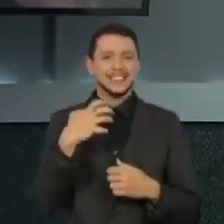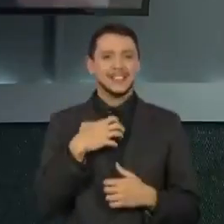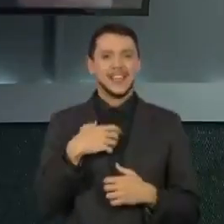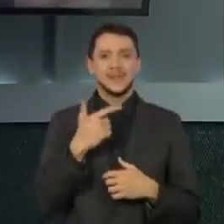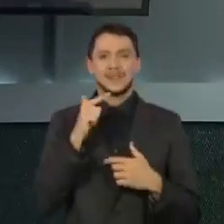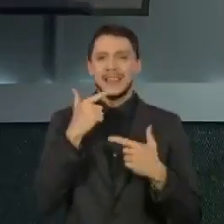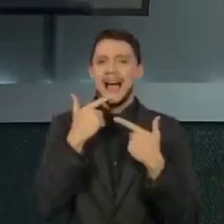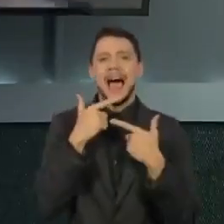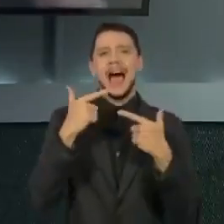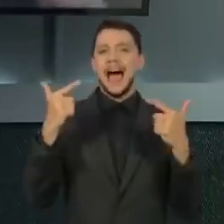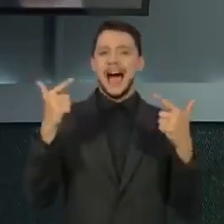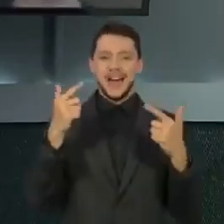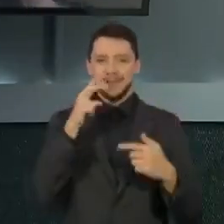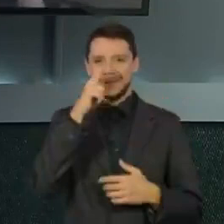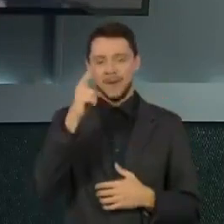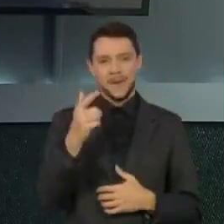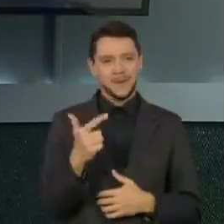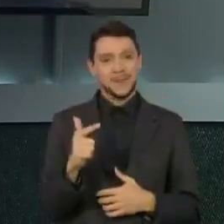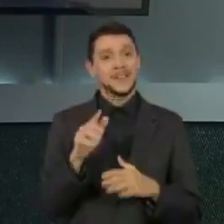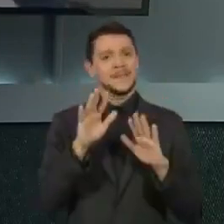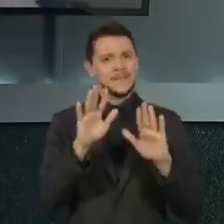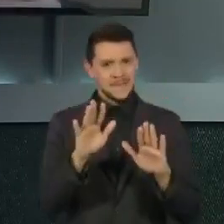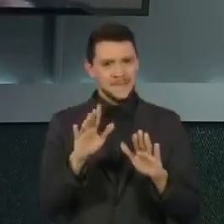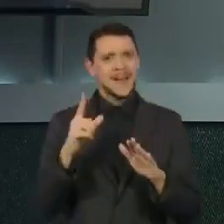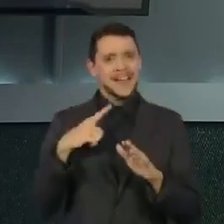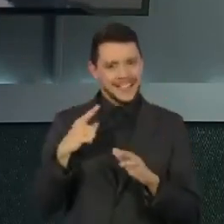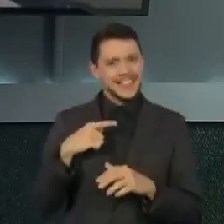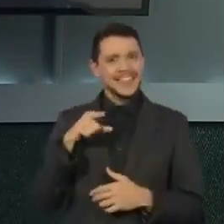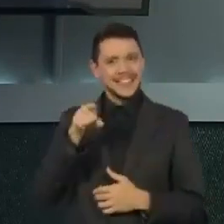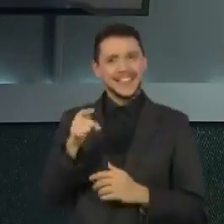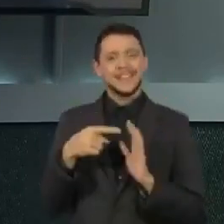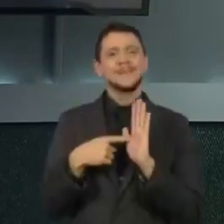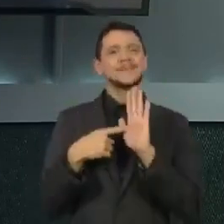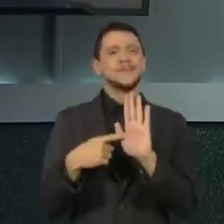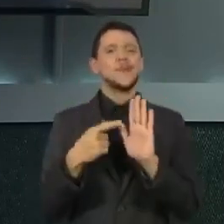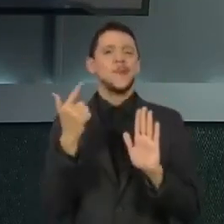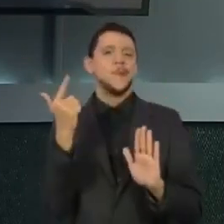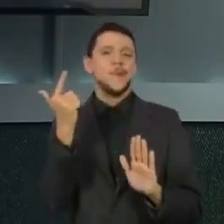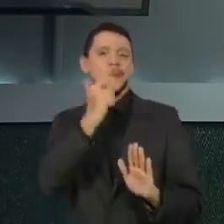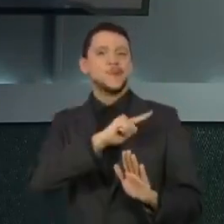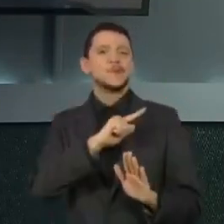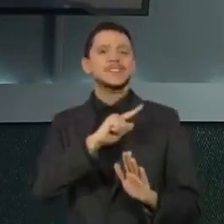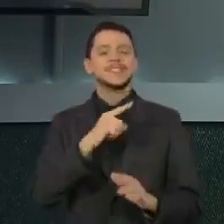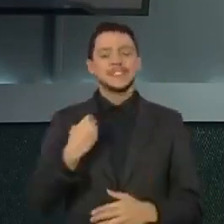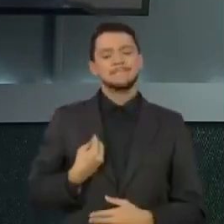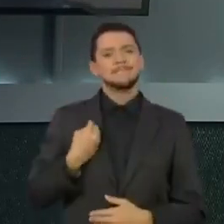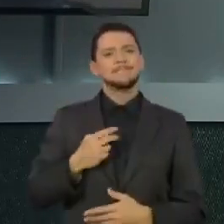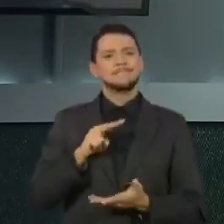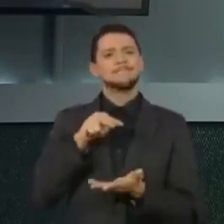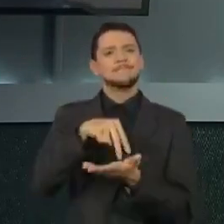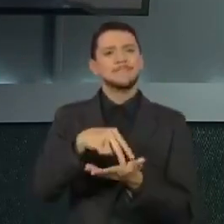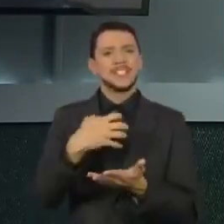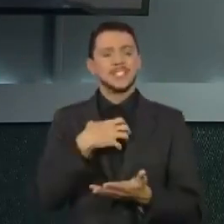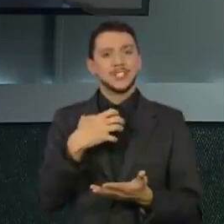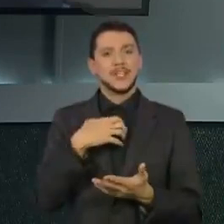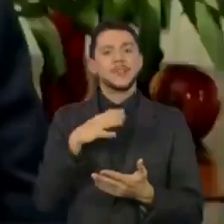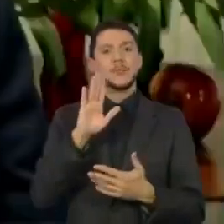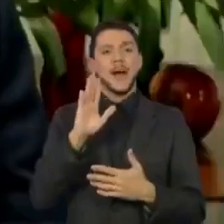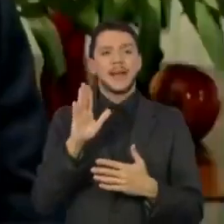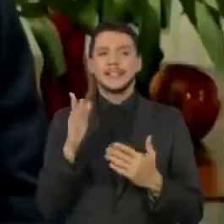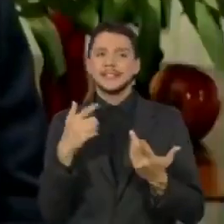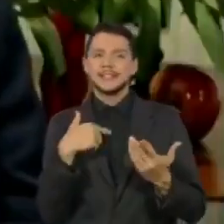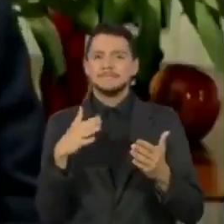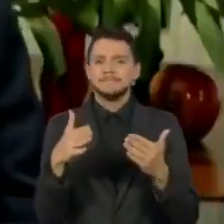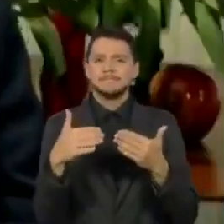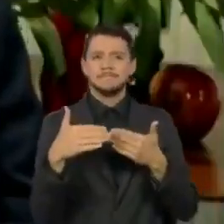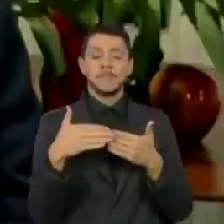sentido limitado, mas era a possibilidade de um certo modo de presença mais discreta nas coisas. E a convivência